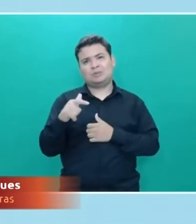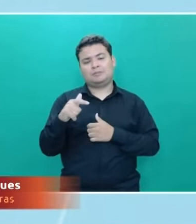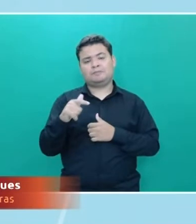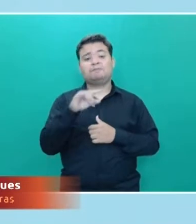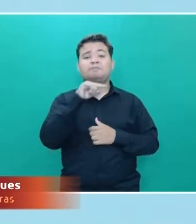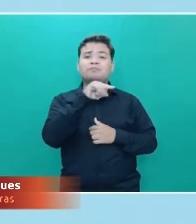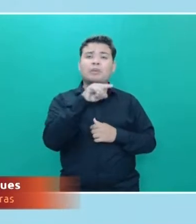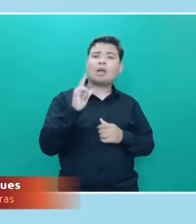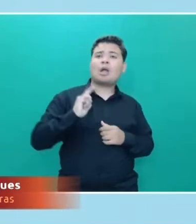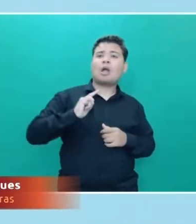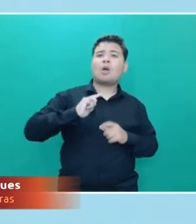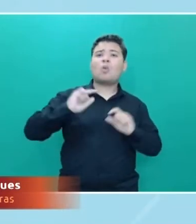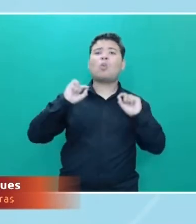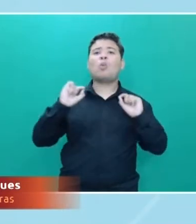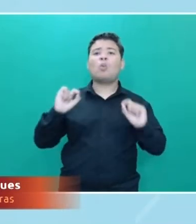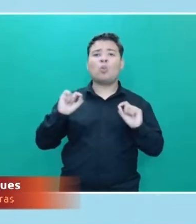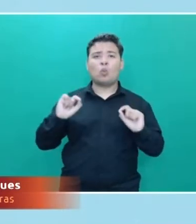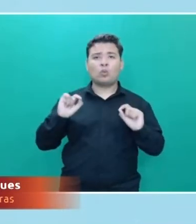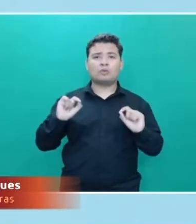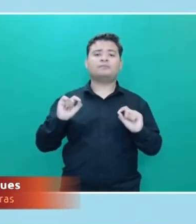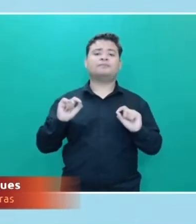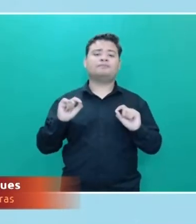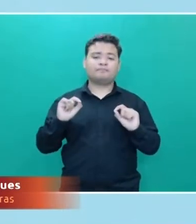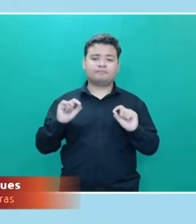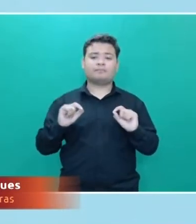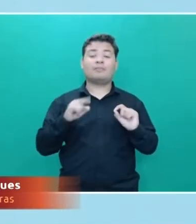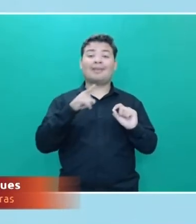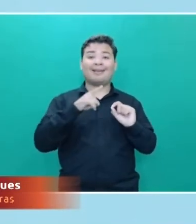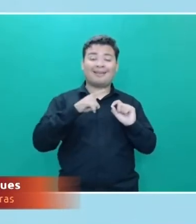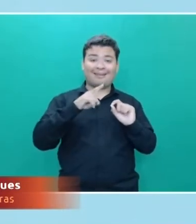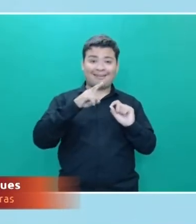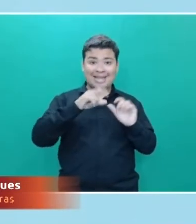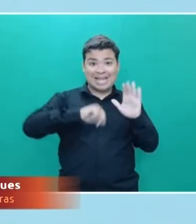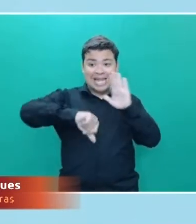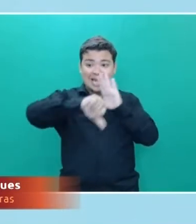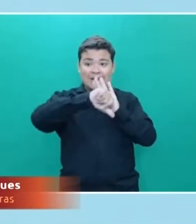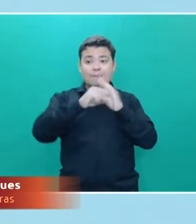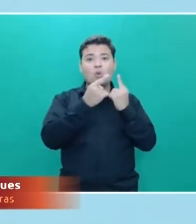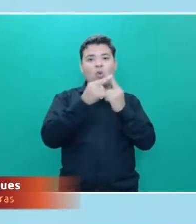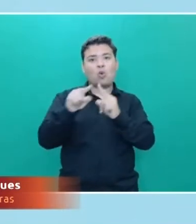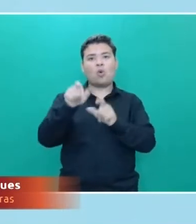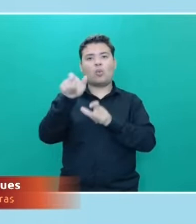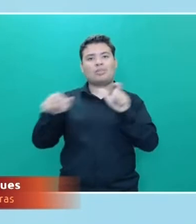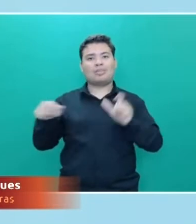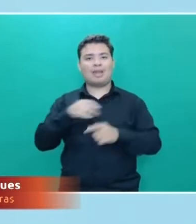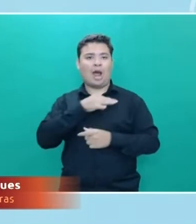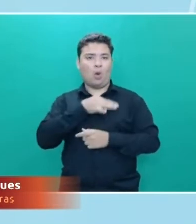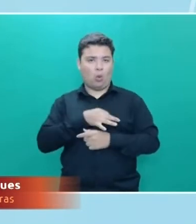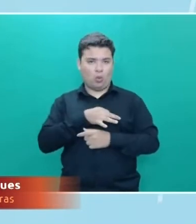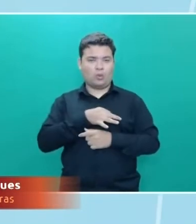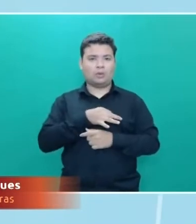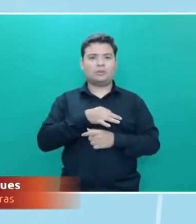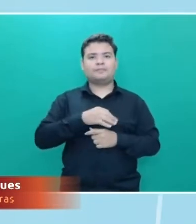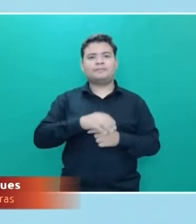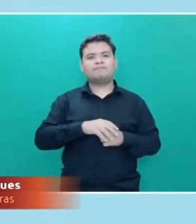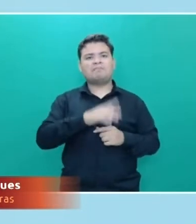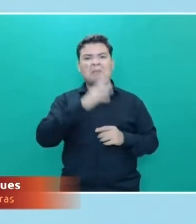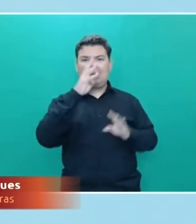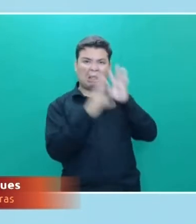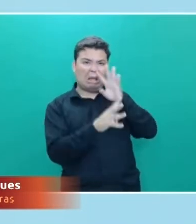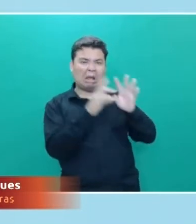na verdade, né? São os tipificados, são os crimes contra a honra, né? A calúnia, injúria e difamação.